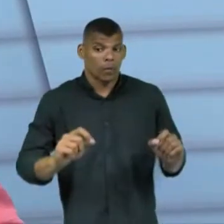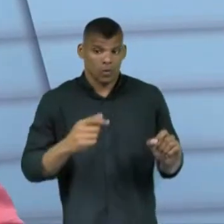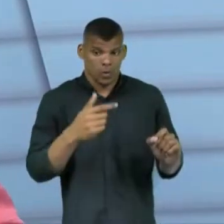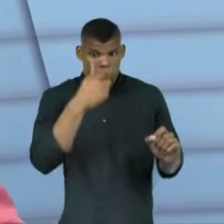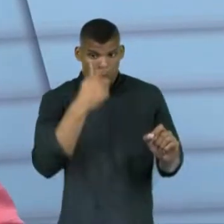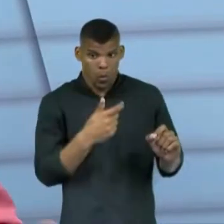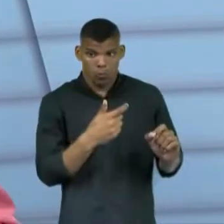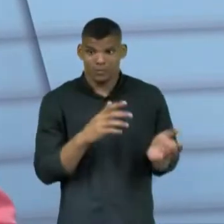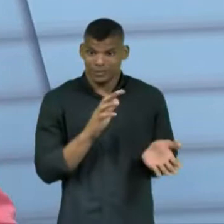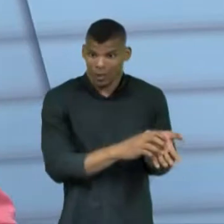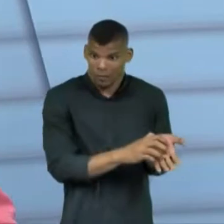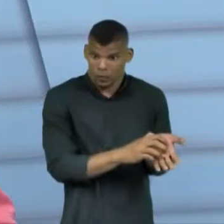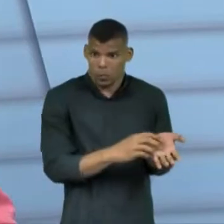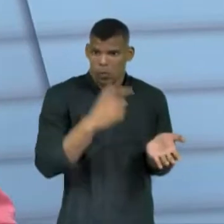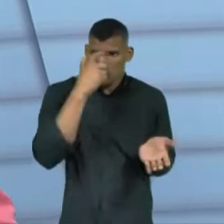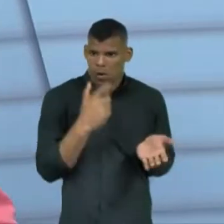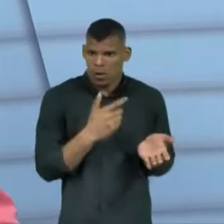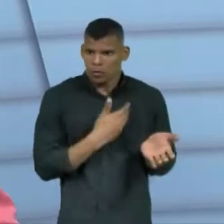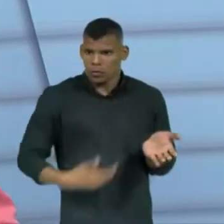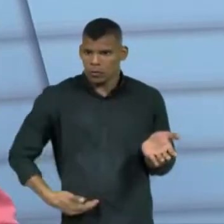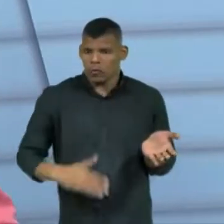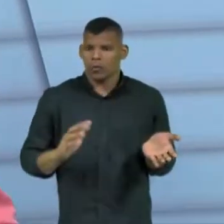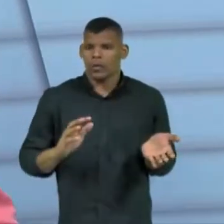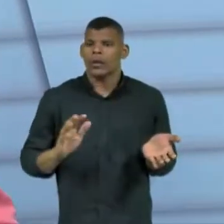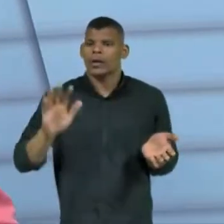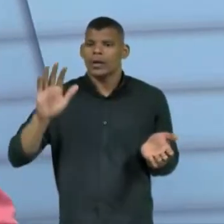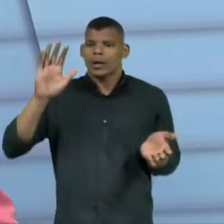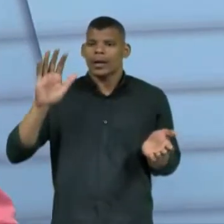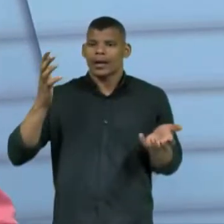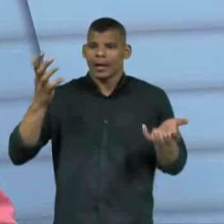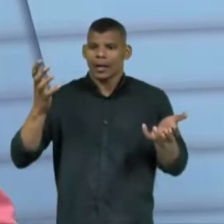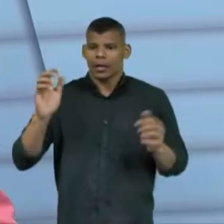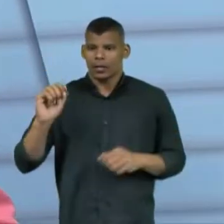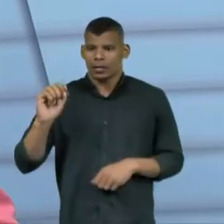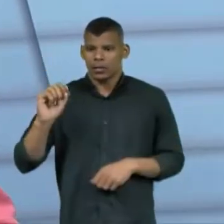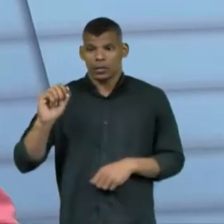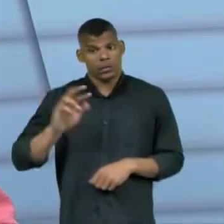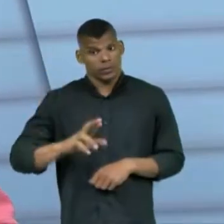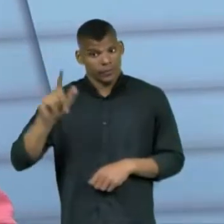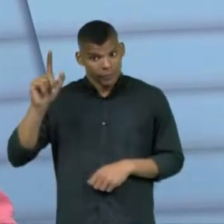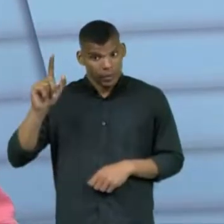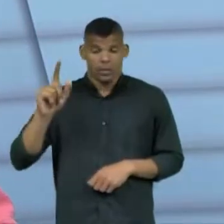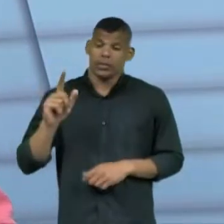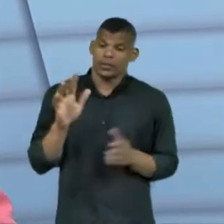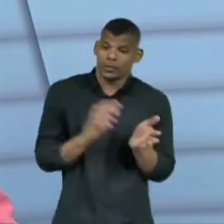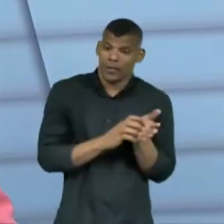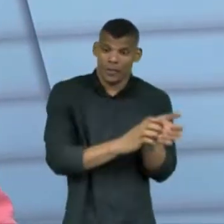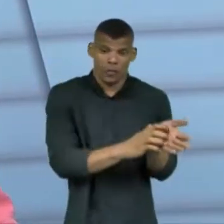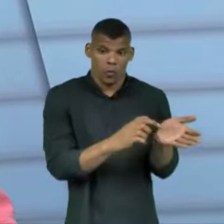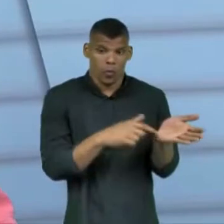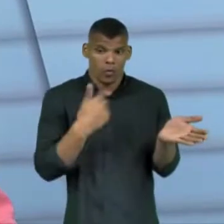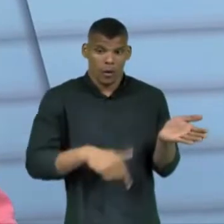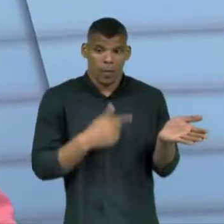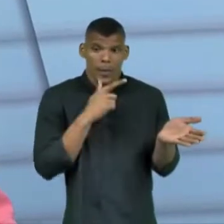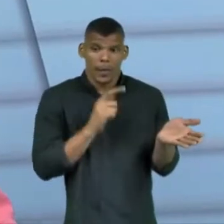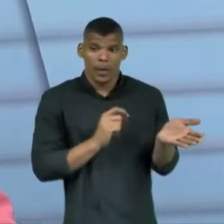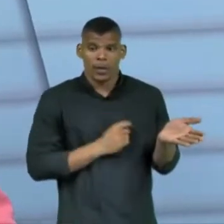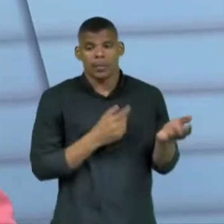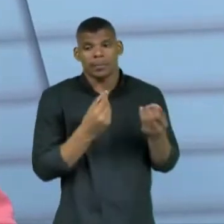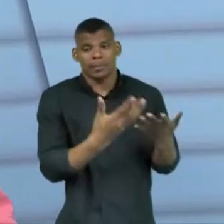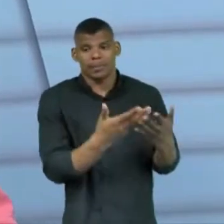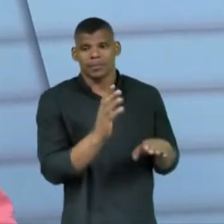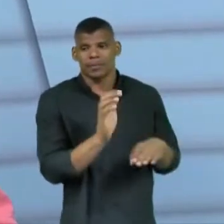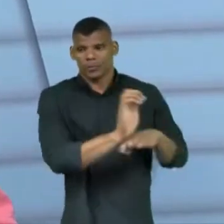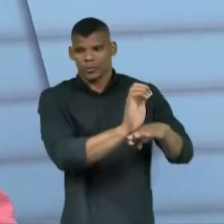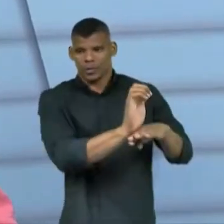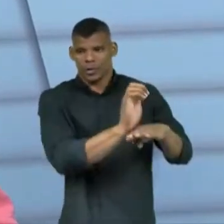agente público do candidato. Então, gente tem que distinguir que o agente público, ele está agindo em nome do Estado e ele não pode usar a máquina, mesmo